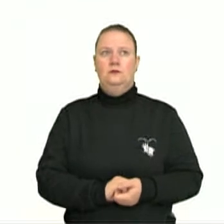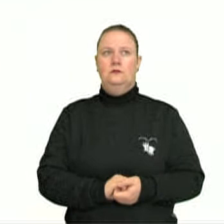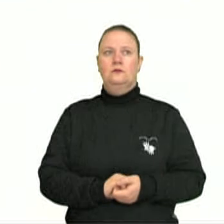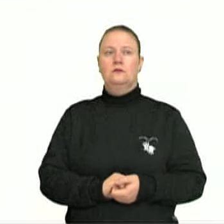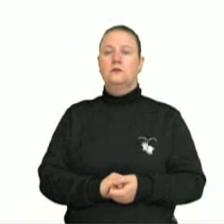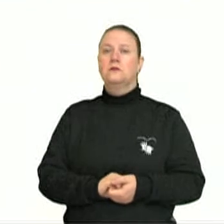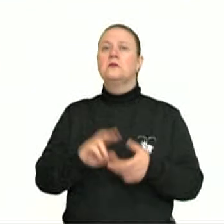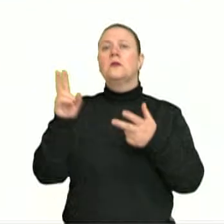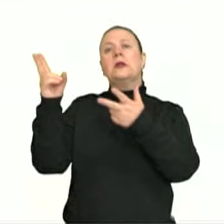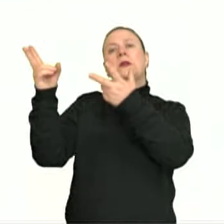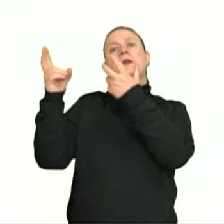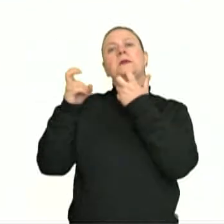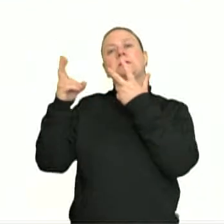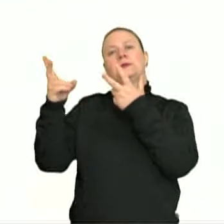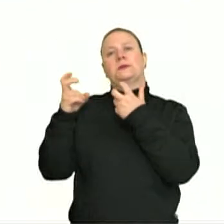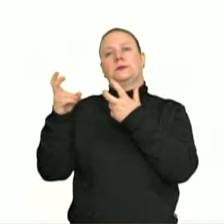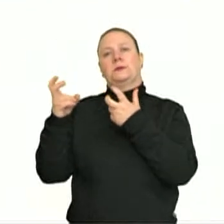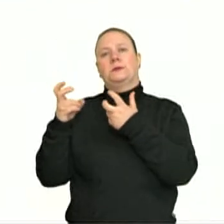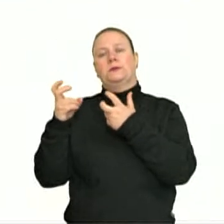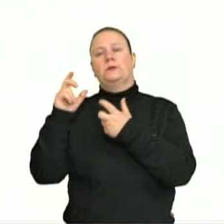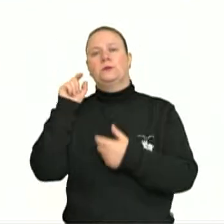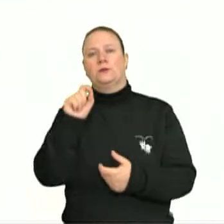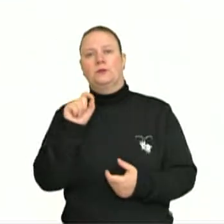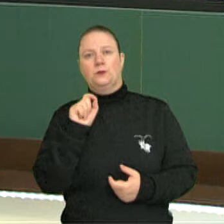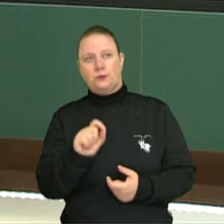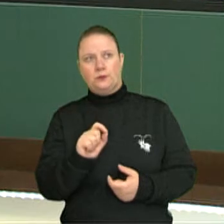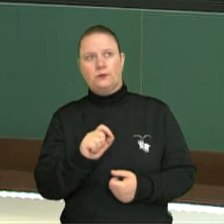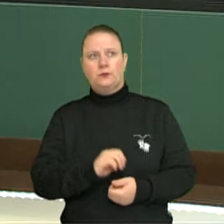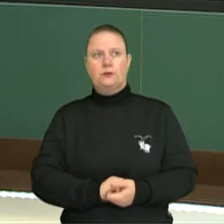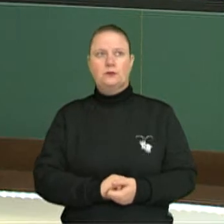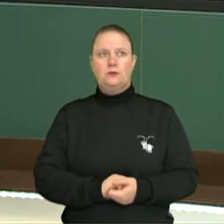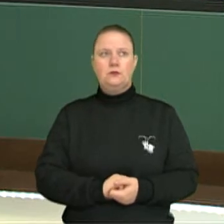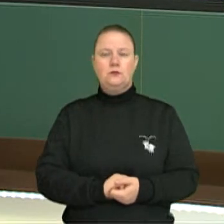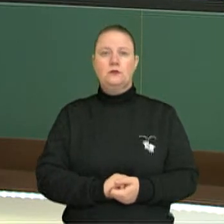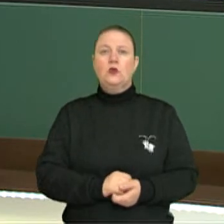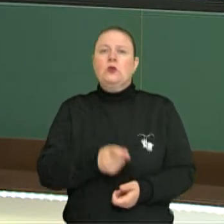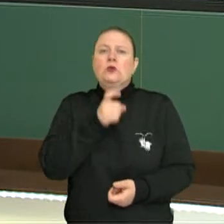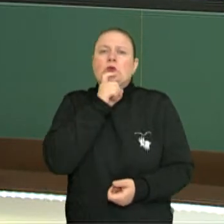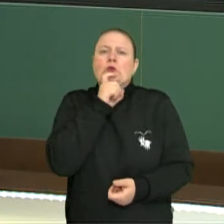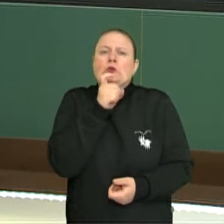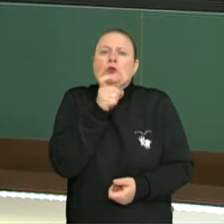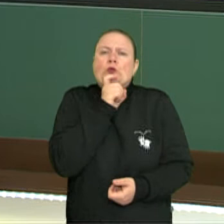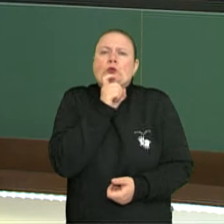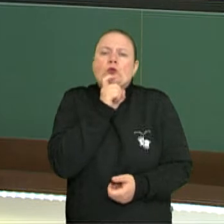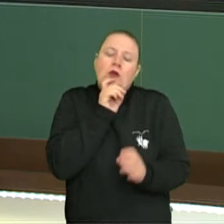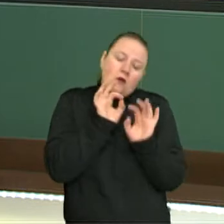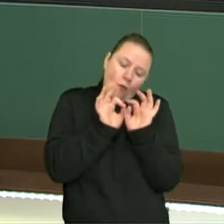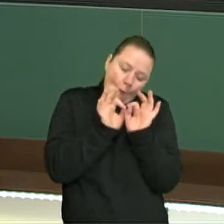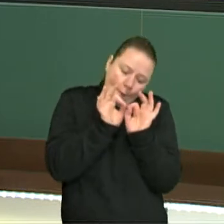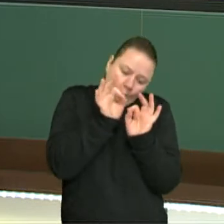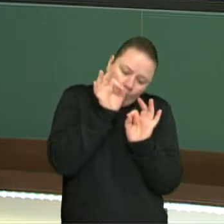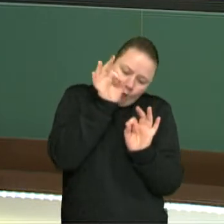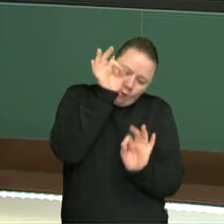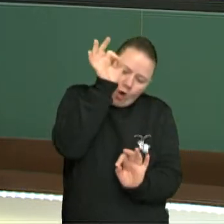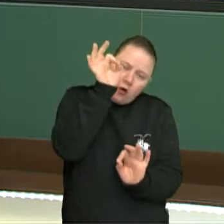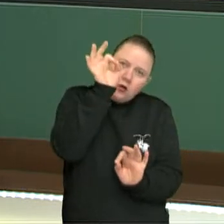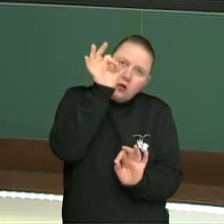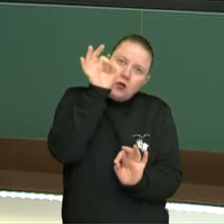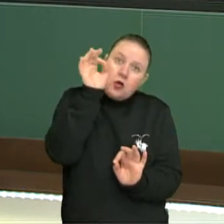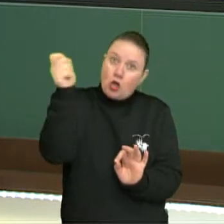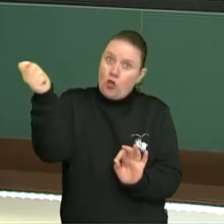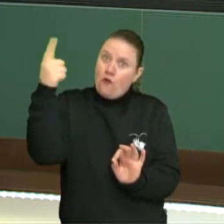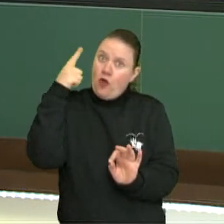a gente percebeu que nessa situação aqui, esse pêndulo no inverno, ele tem uma distância maior do que no verão, ou seja, essa